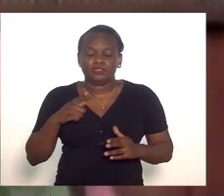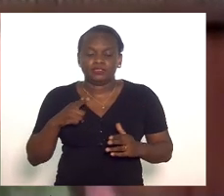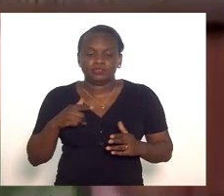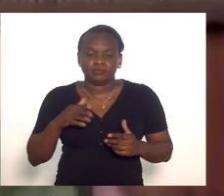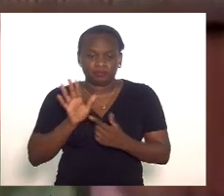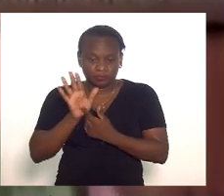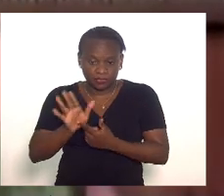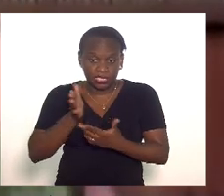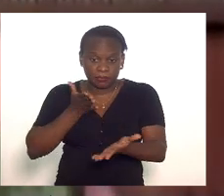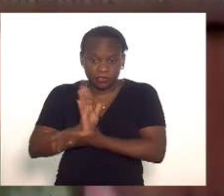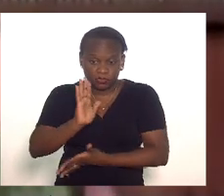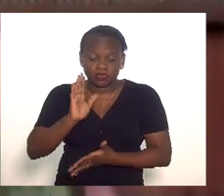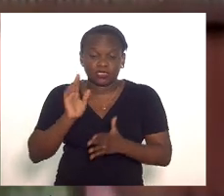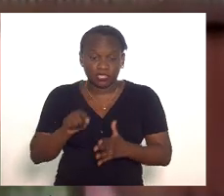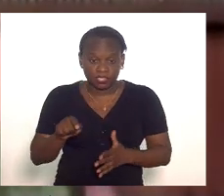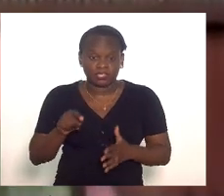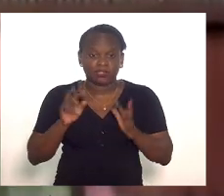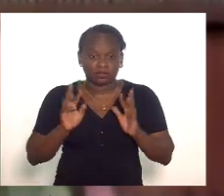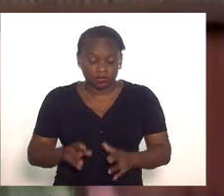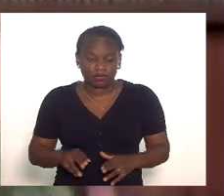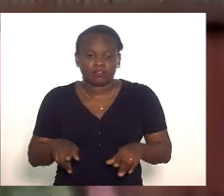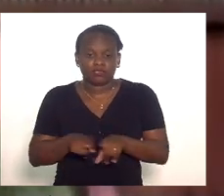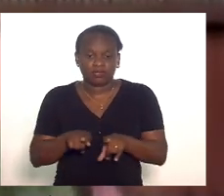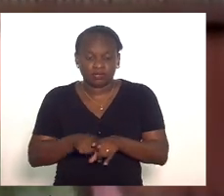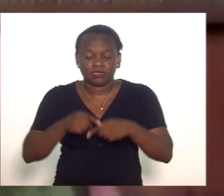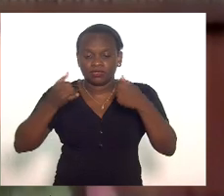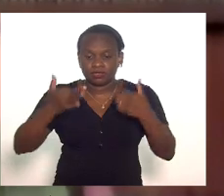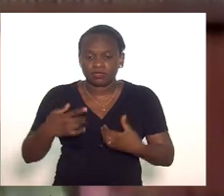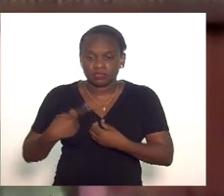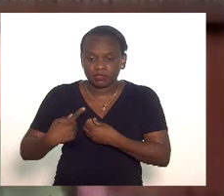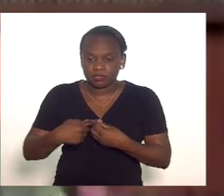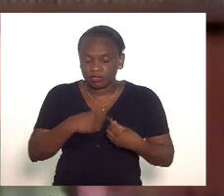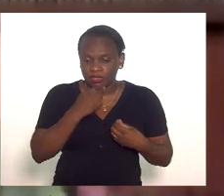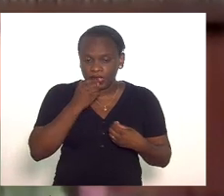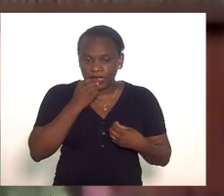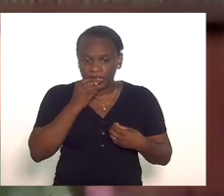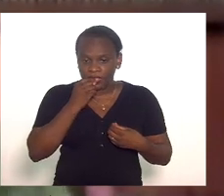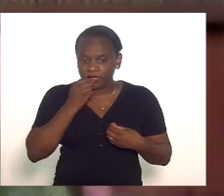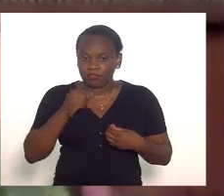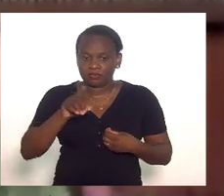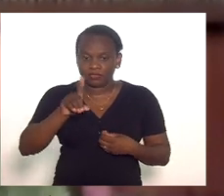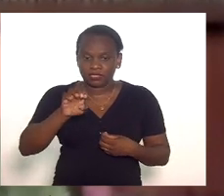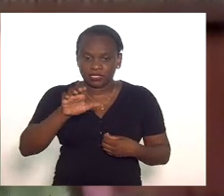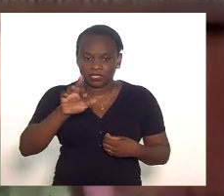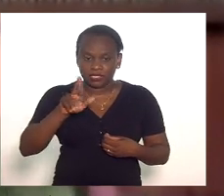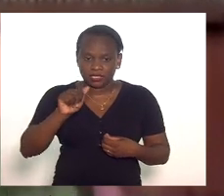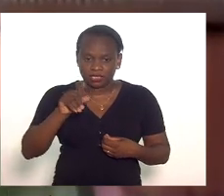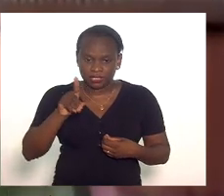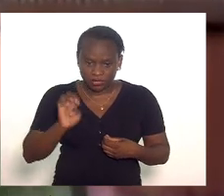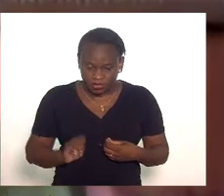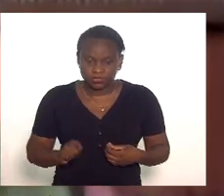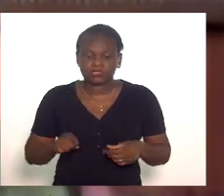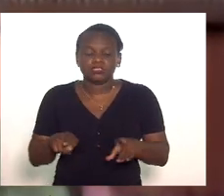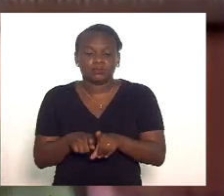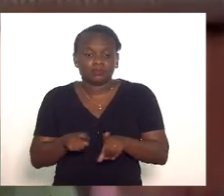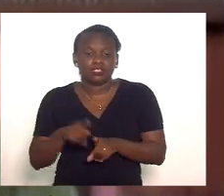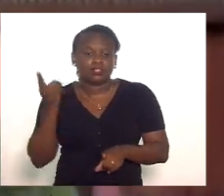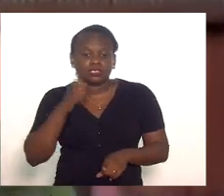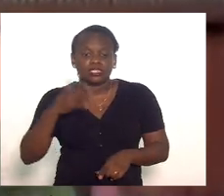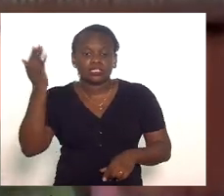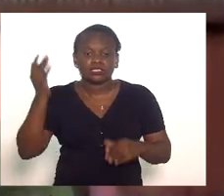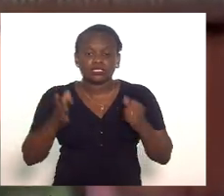e aprovamos um projeto como esse que interioriza a decrade e garante que